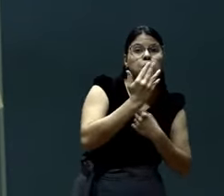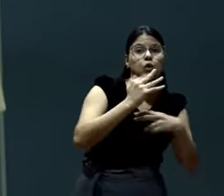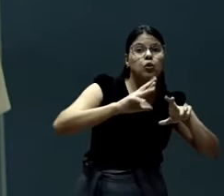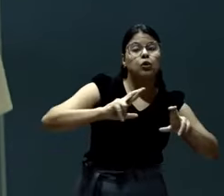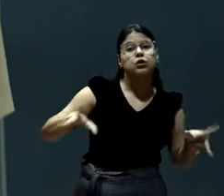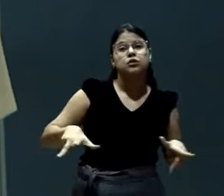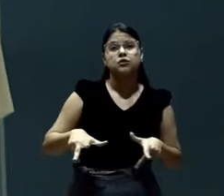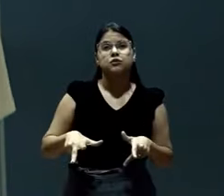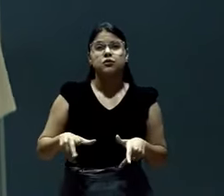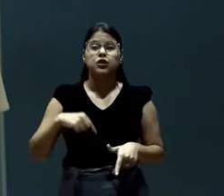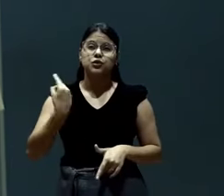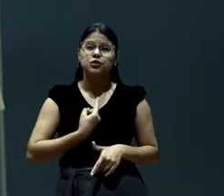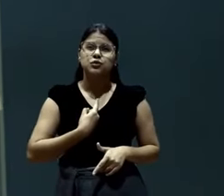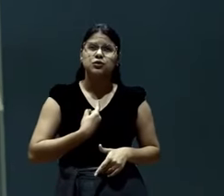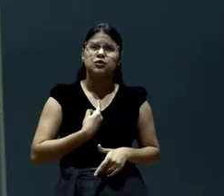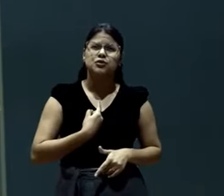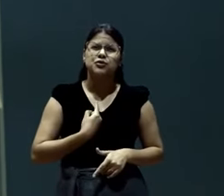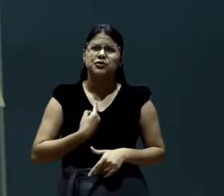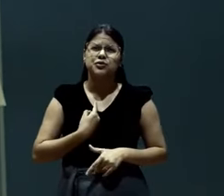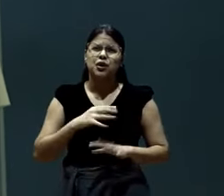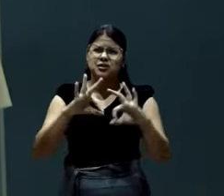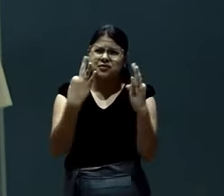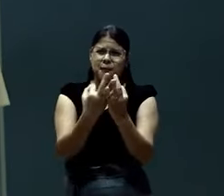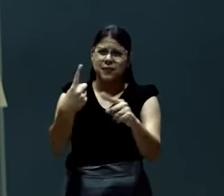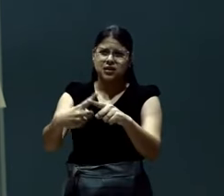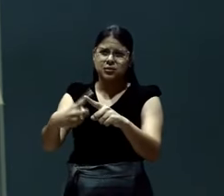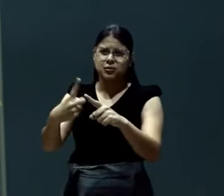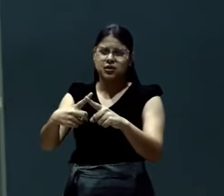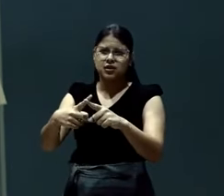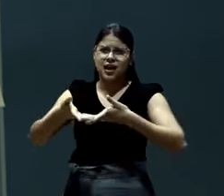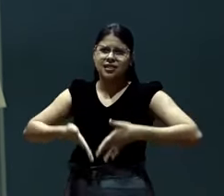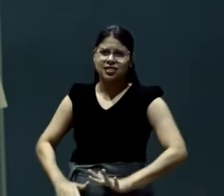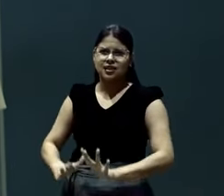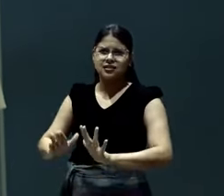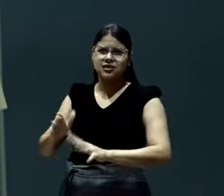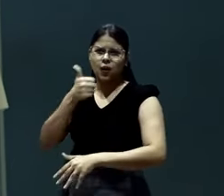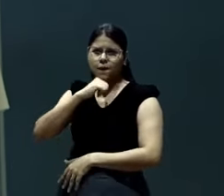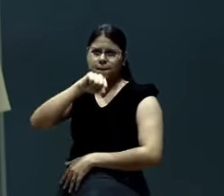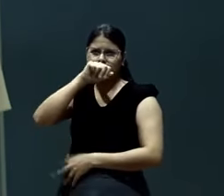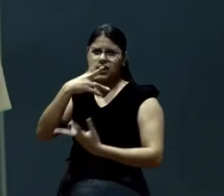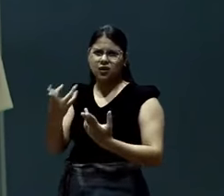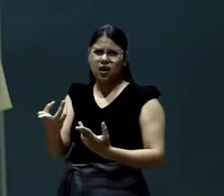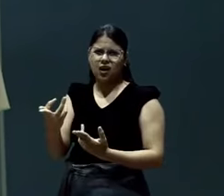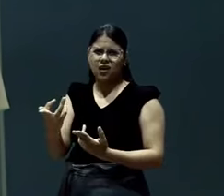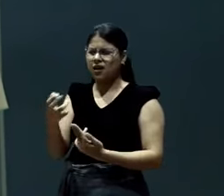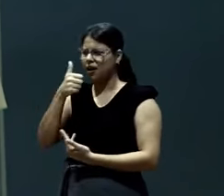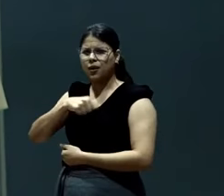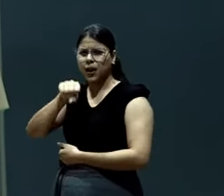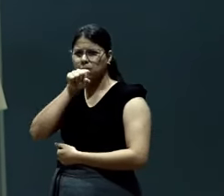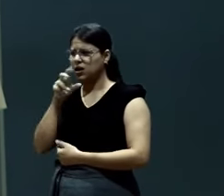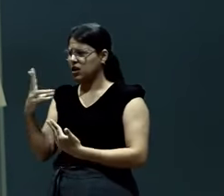O nosso vínculo não é sangue. Que eu não tenho o mesmo sangue do pastor Hélio. Nem do